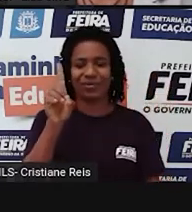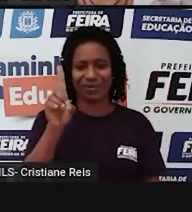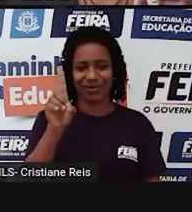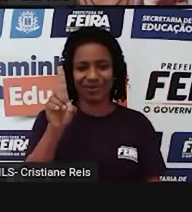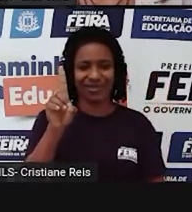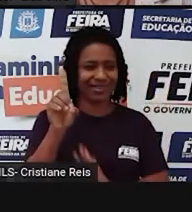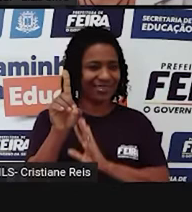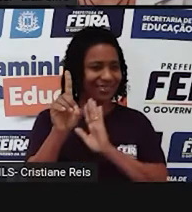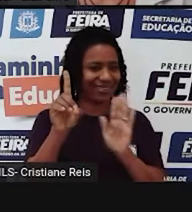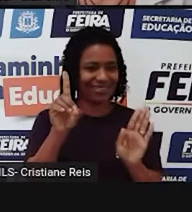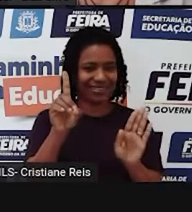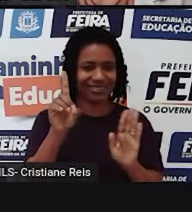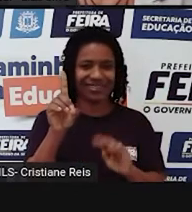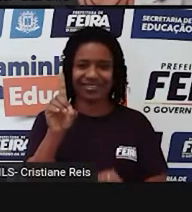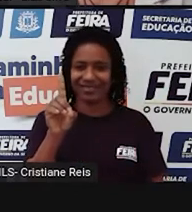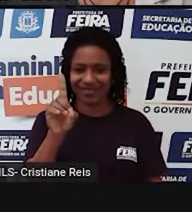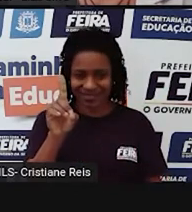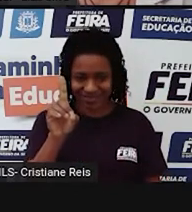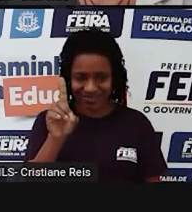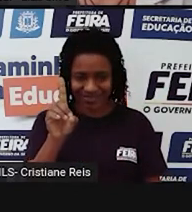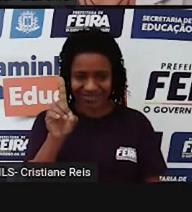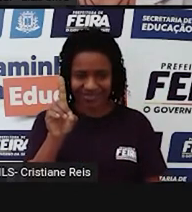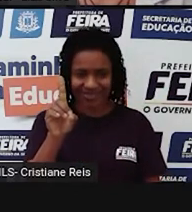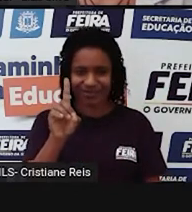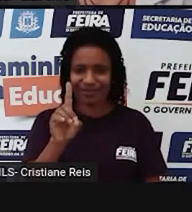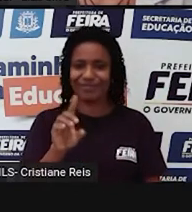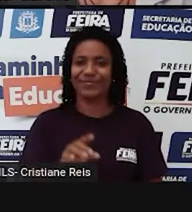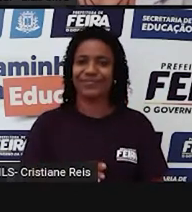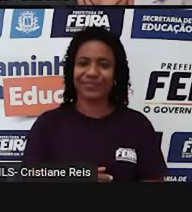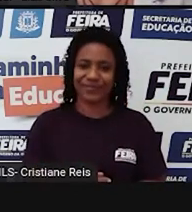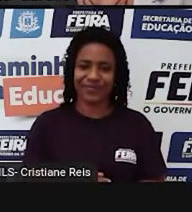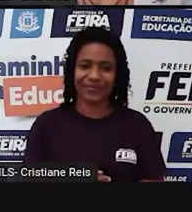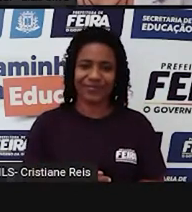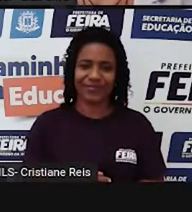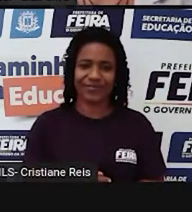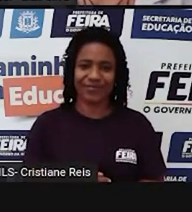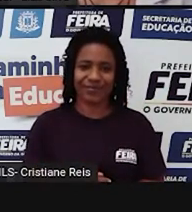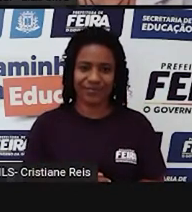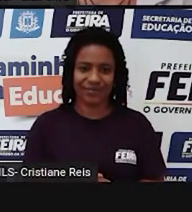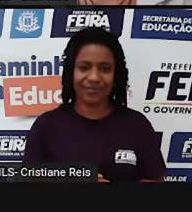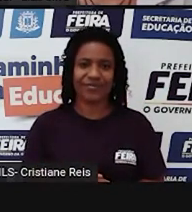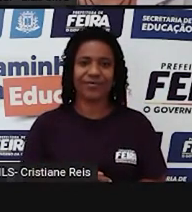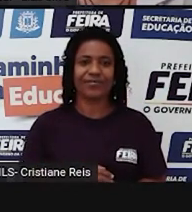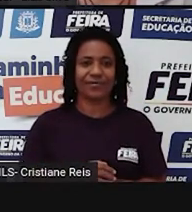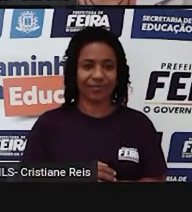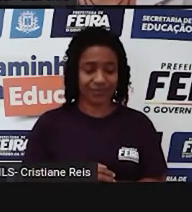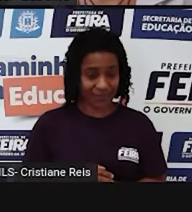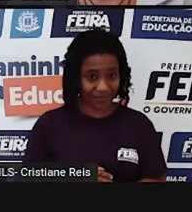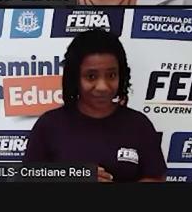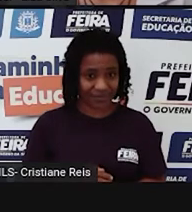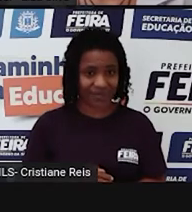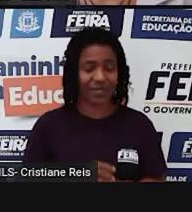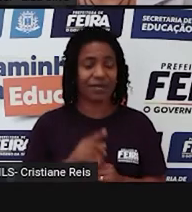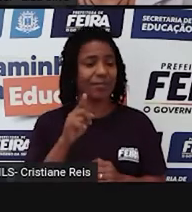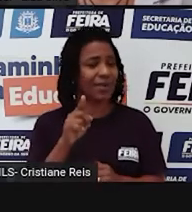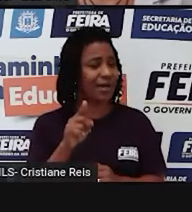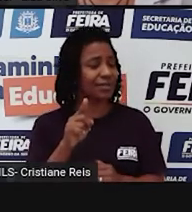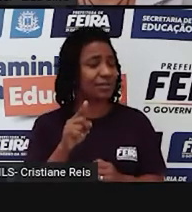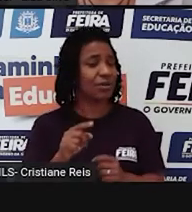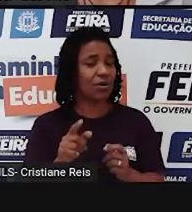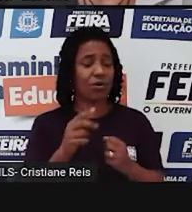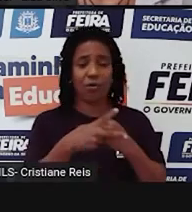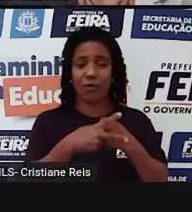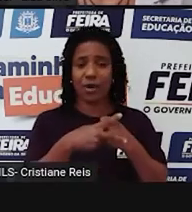consoante de, a letra D. Mas nesta situação do verbo study, que é